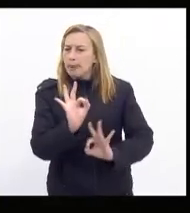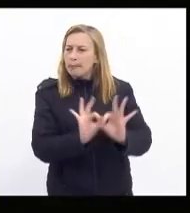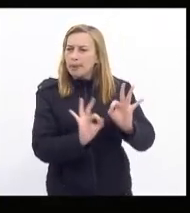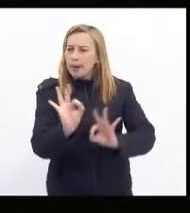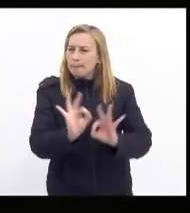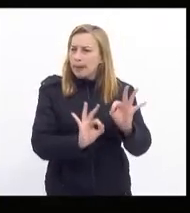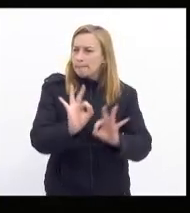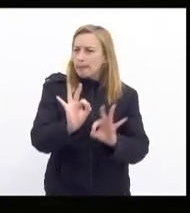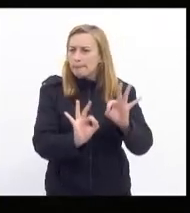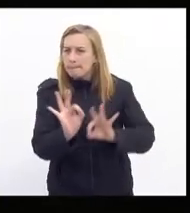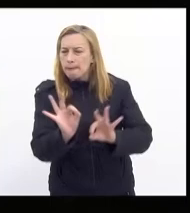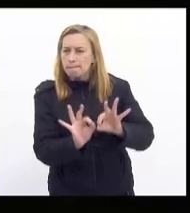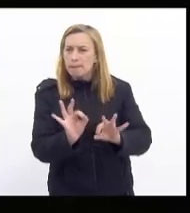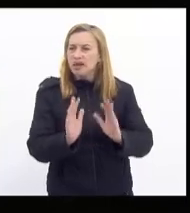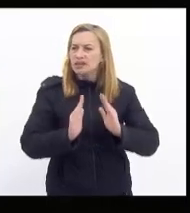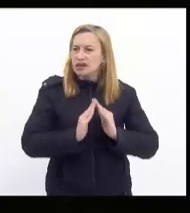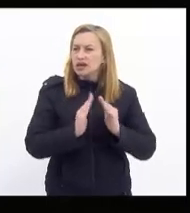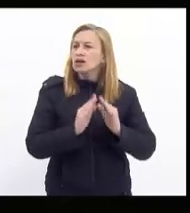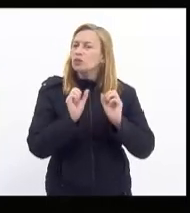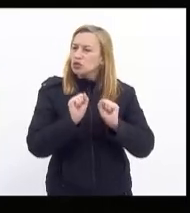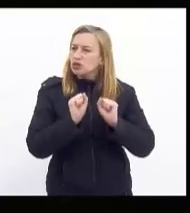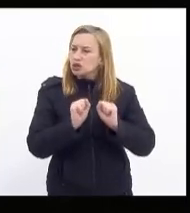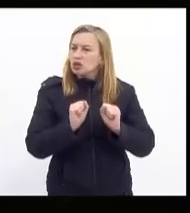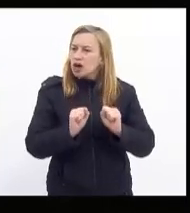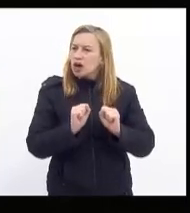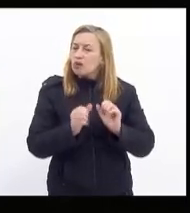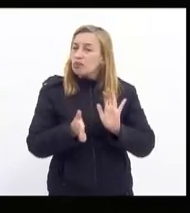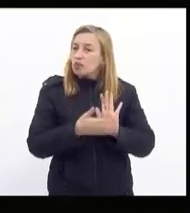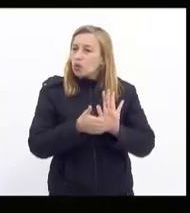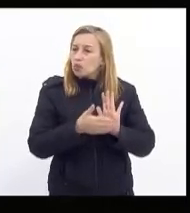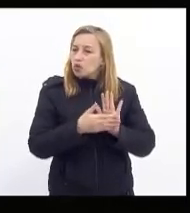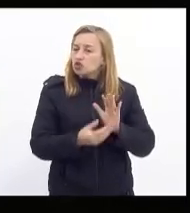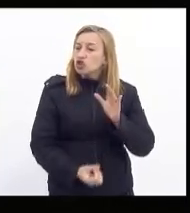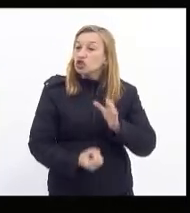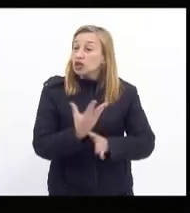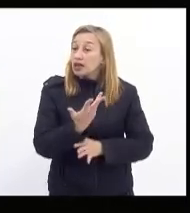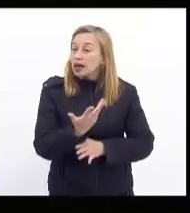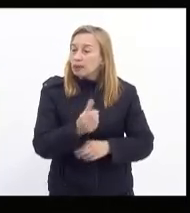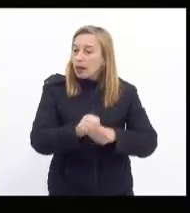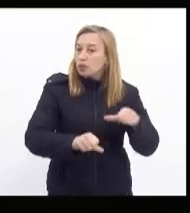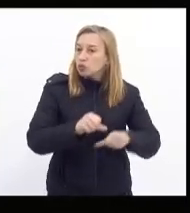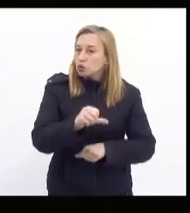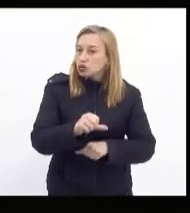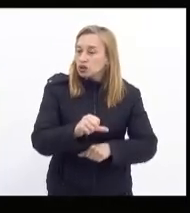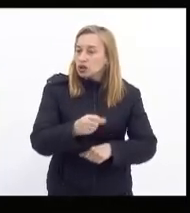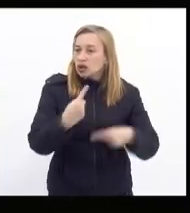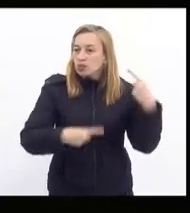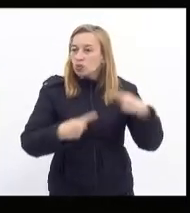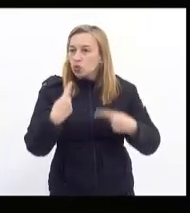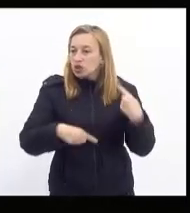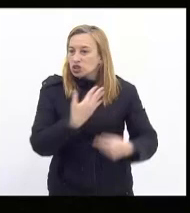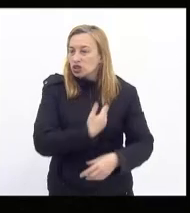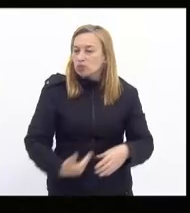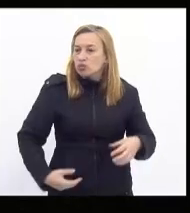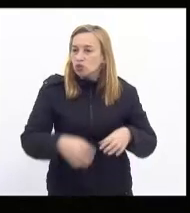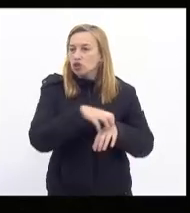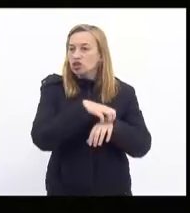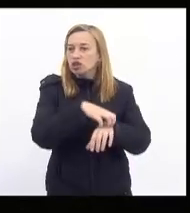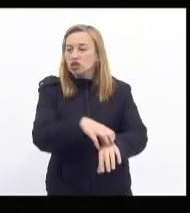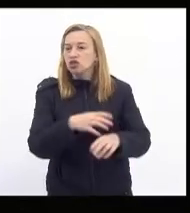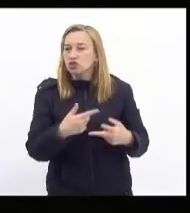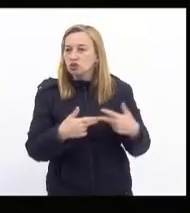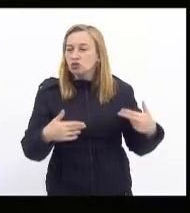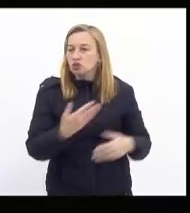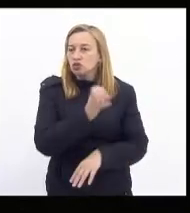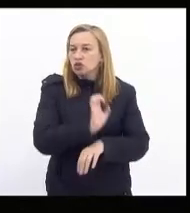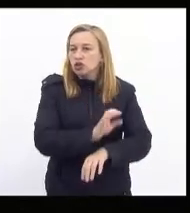daquilo que esta casa poderá propor para mudança do rumo da política pública de transporte no